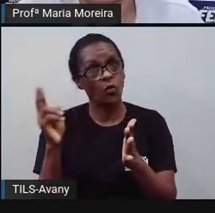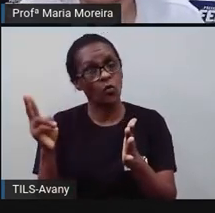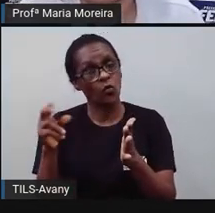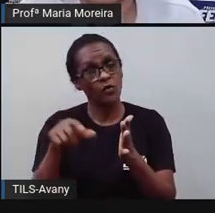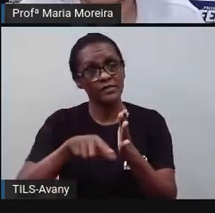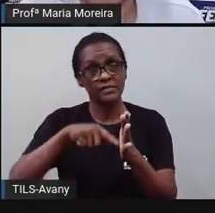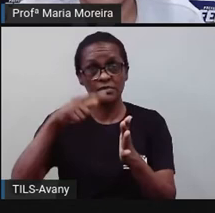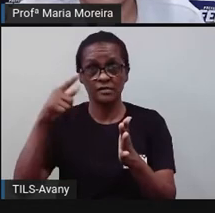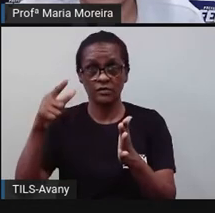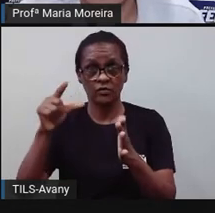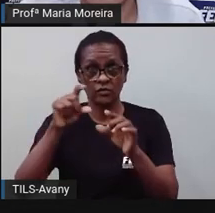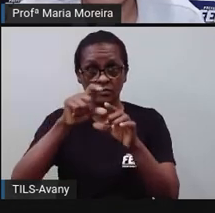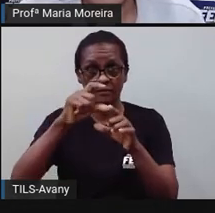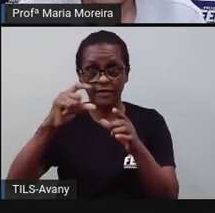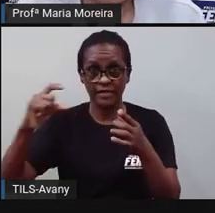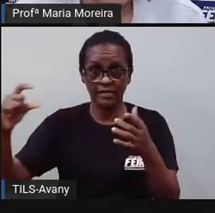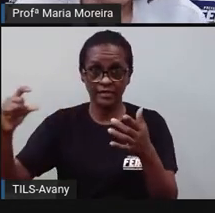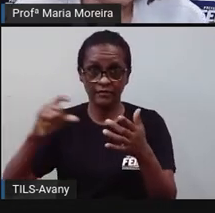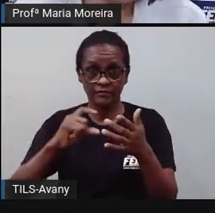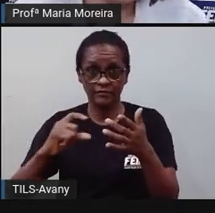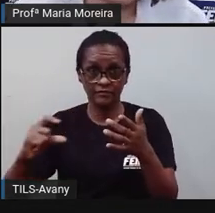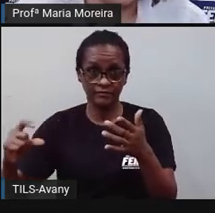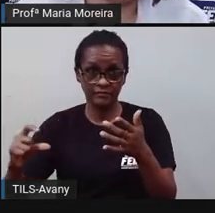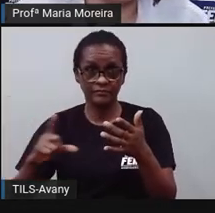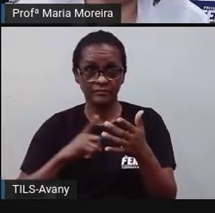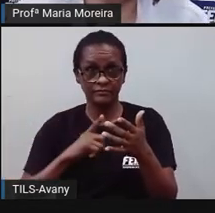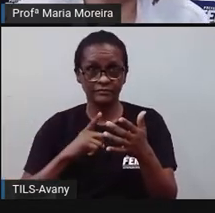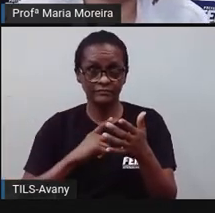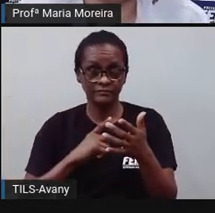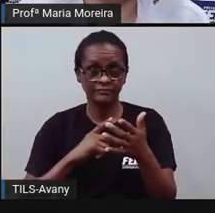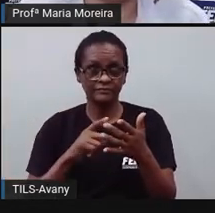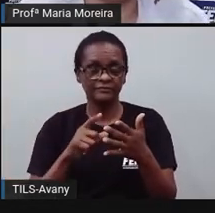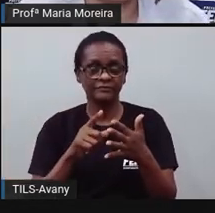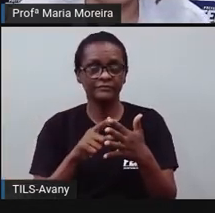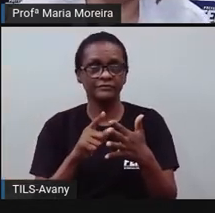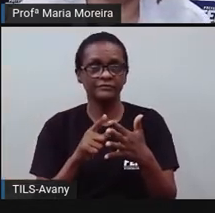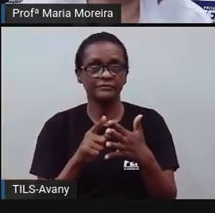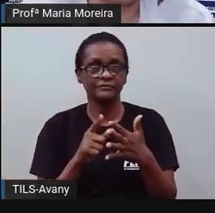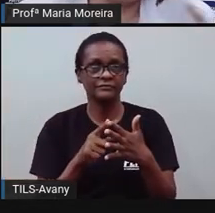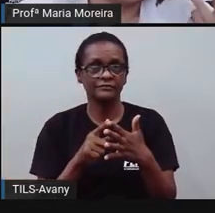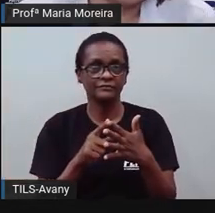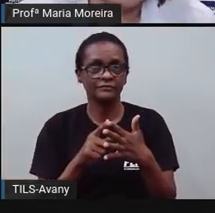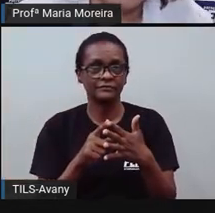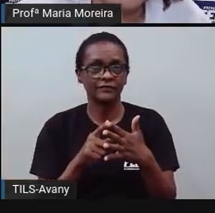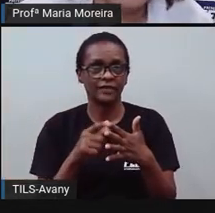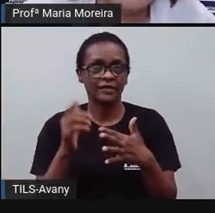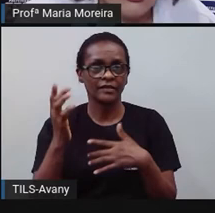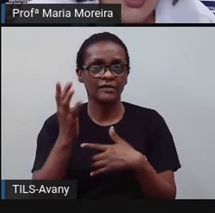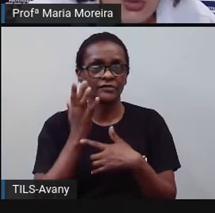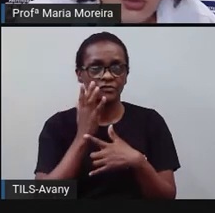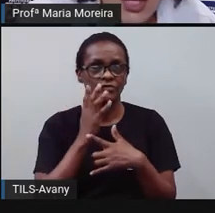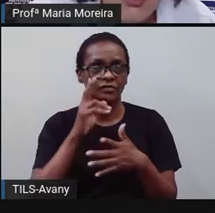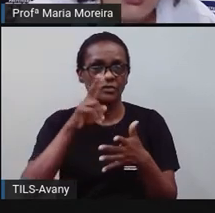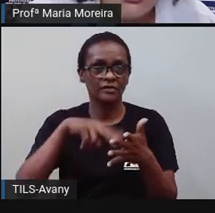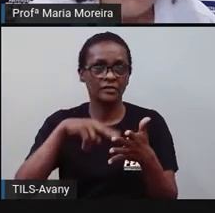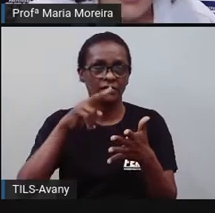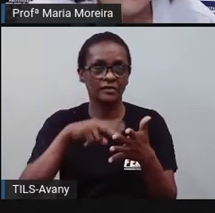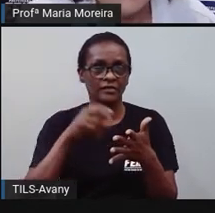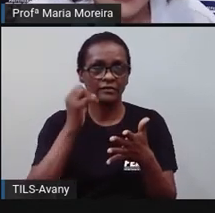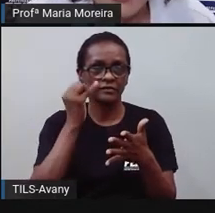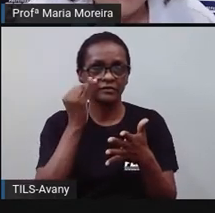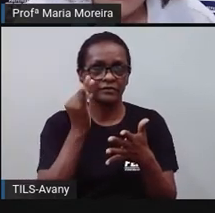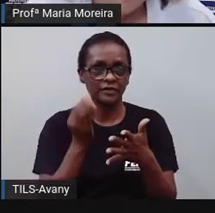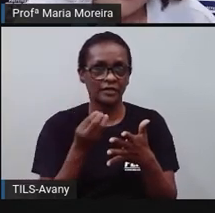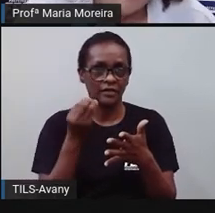geralmente no primeiro parágrafo, né? E aí, esse live vai fornecer ao leitor a informação sobre o conteúdo. Então,